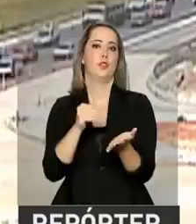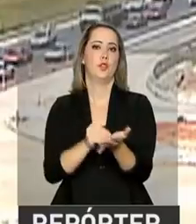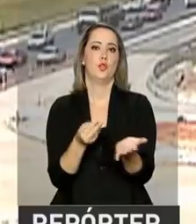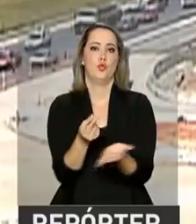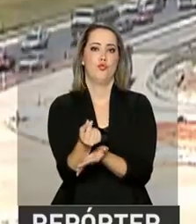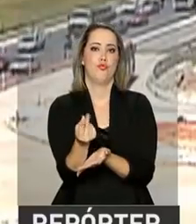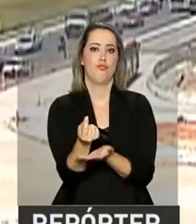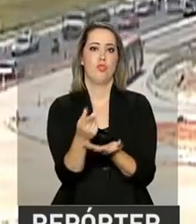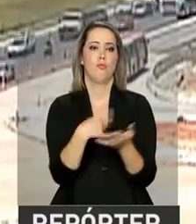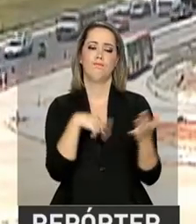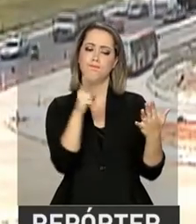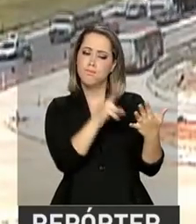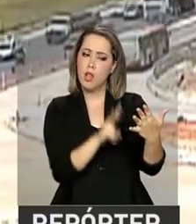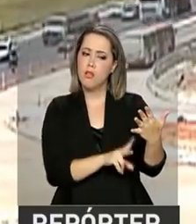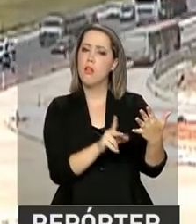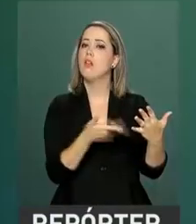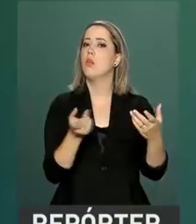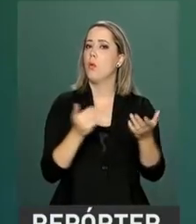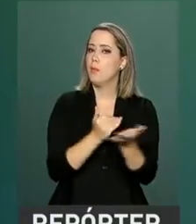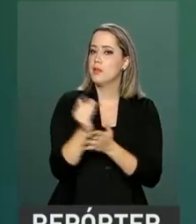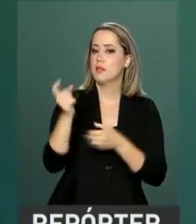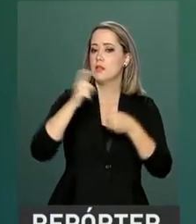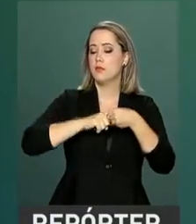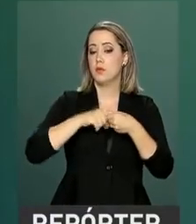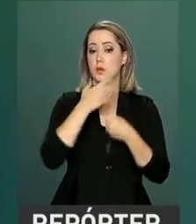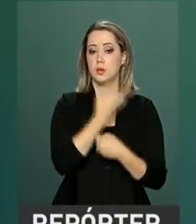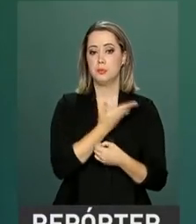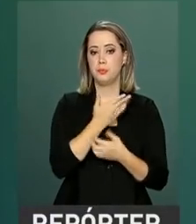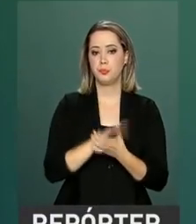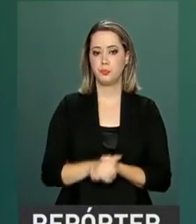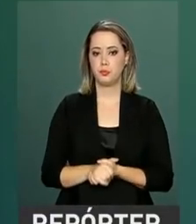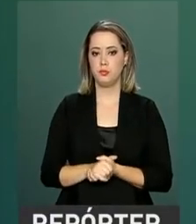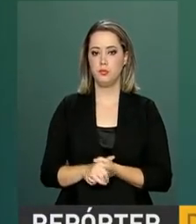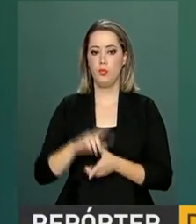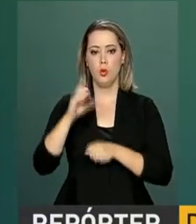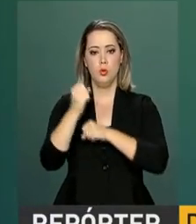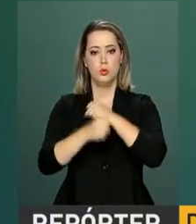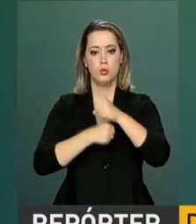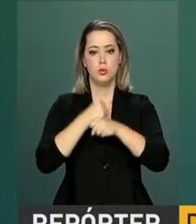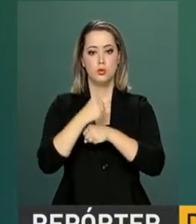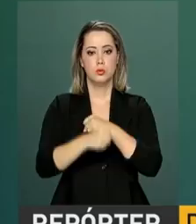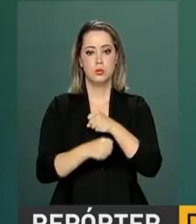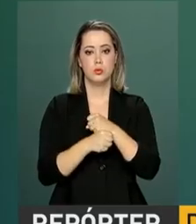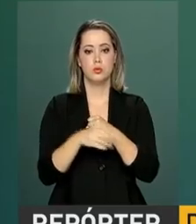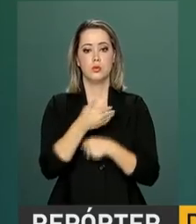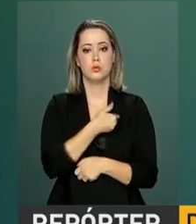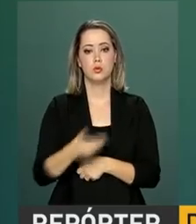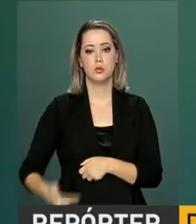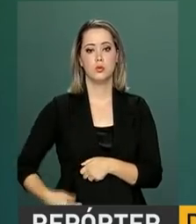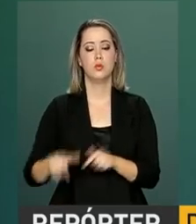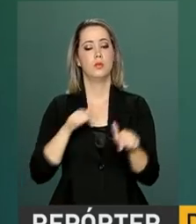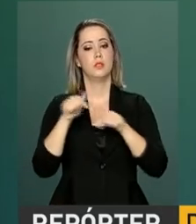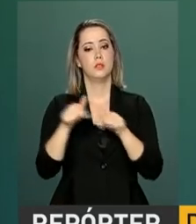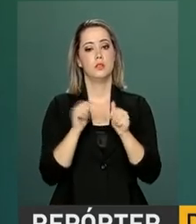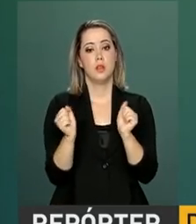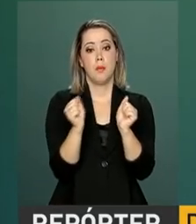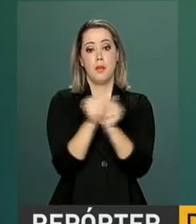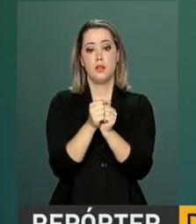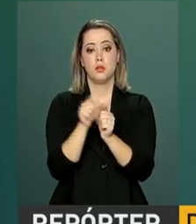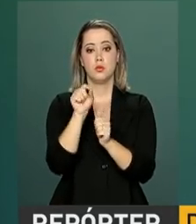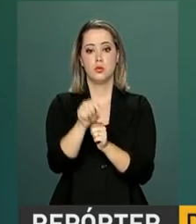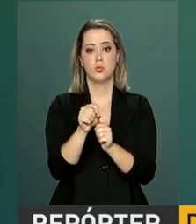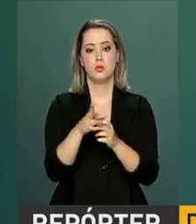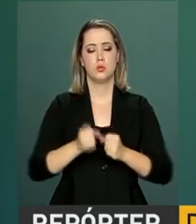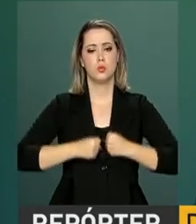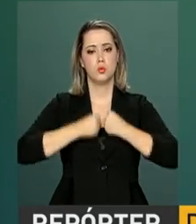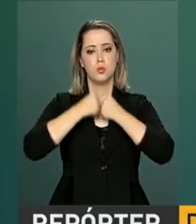análise e começaram a ser retomadas. Para que nos próximos anos o governo faça um esforço concentrado,